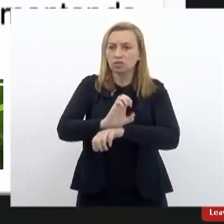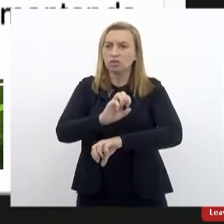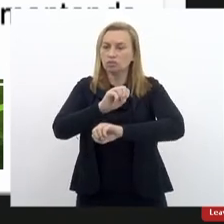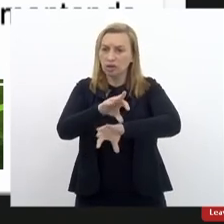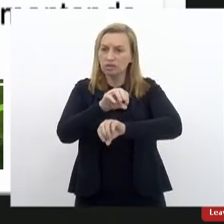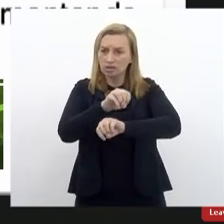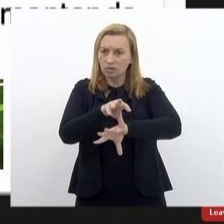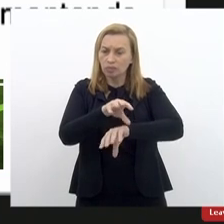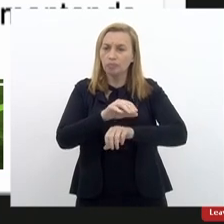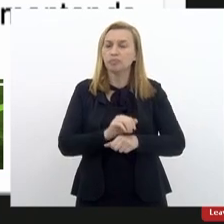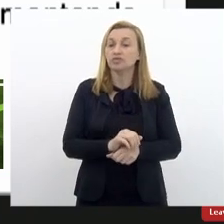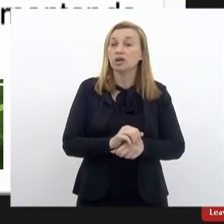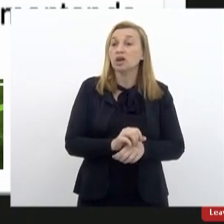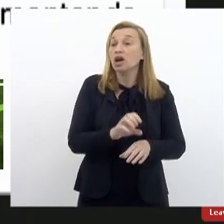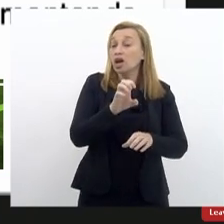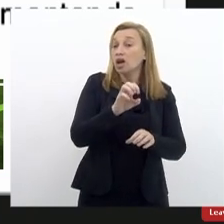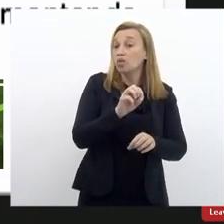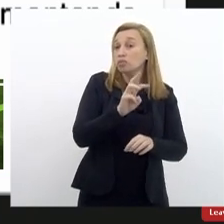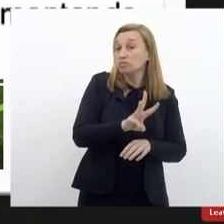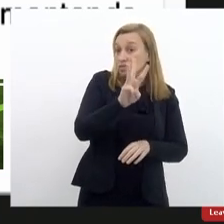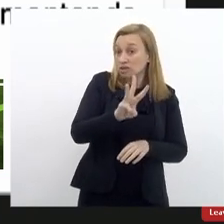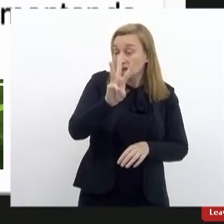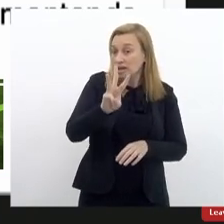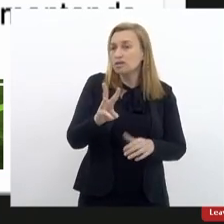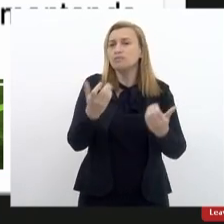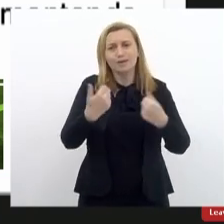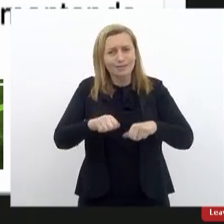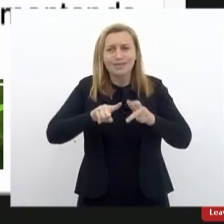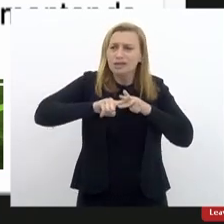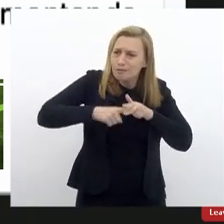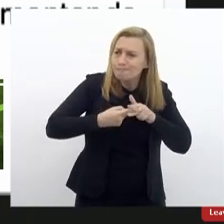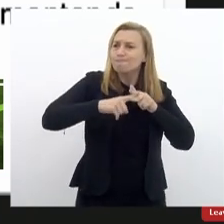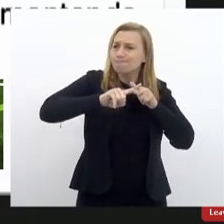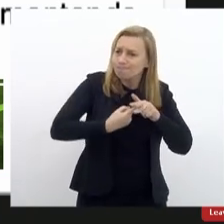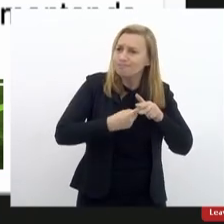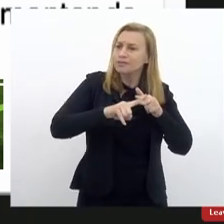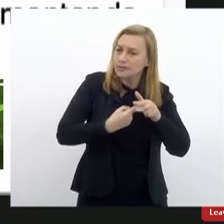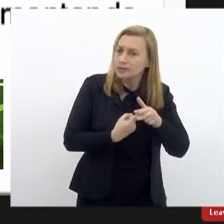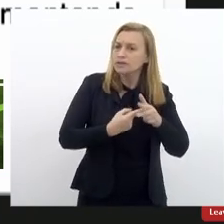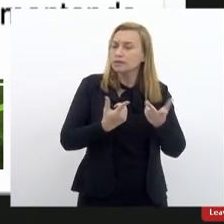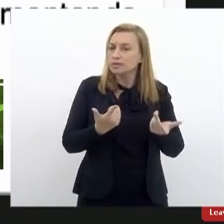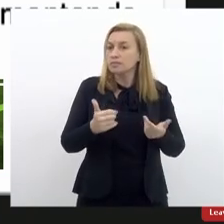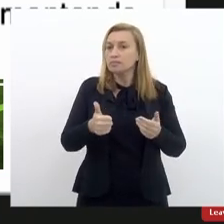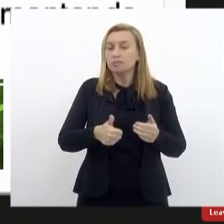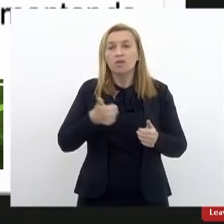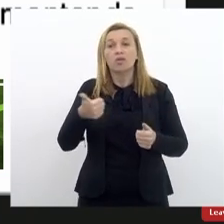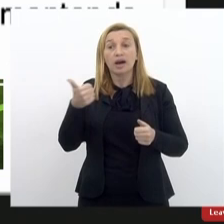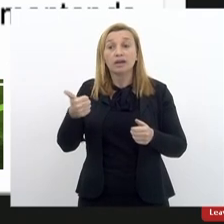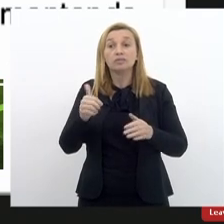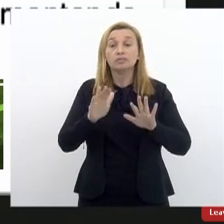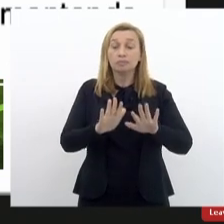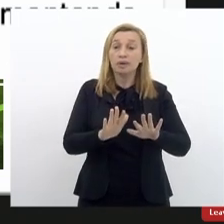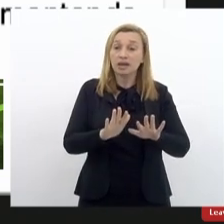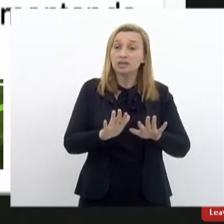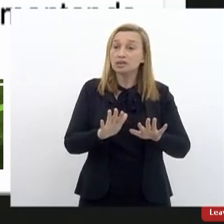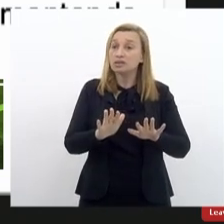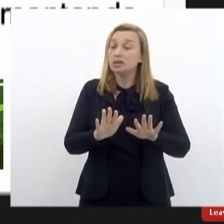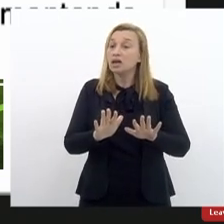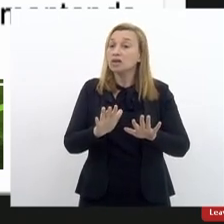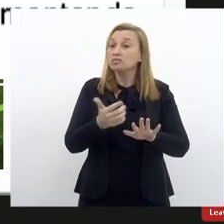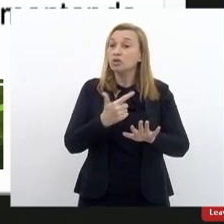Era um site que ainda precisa ser reformulado, remodelado, mas, reitero, nós não temos